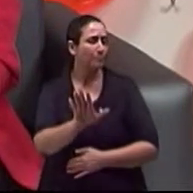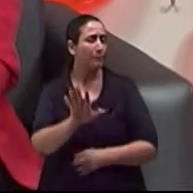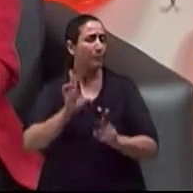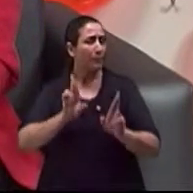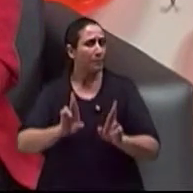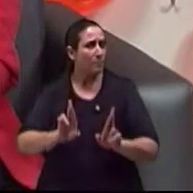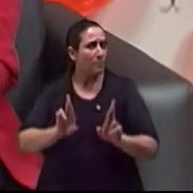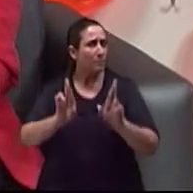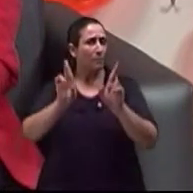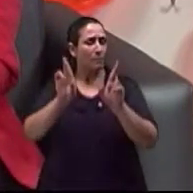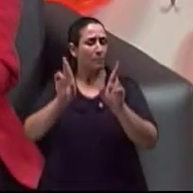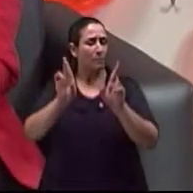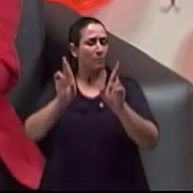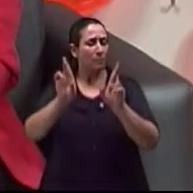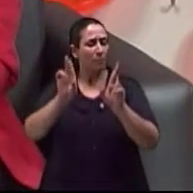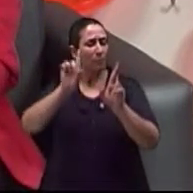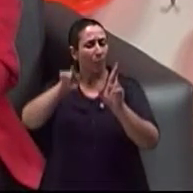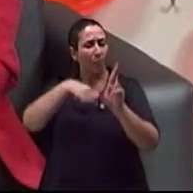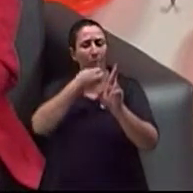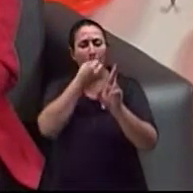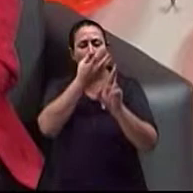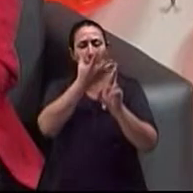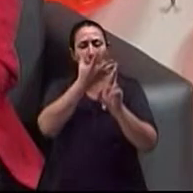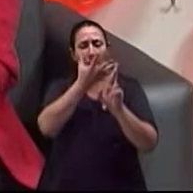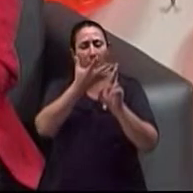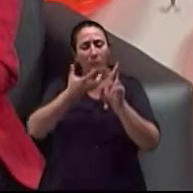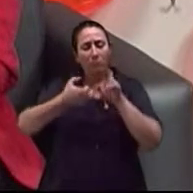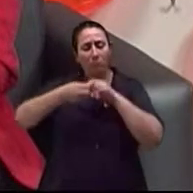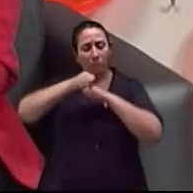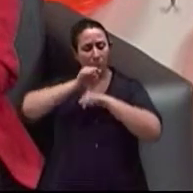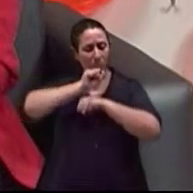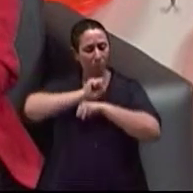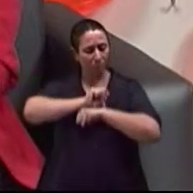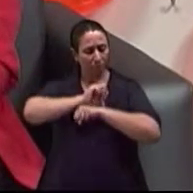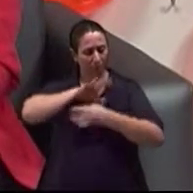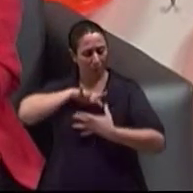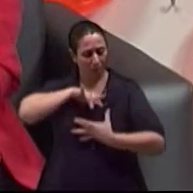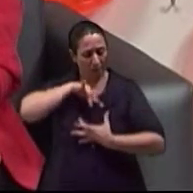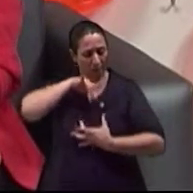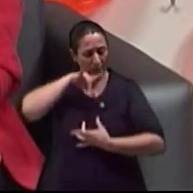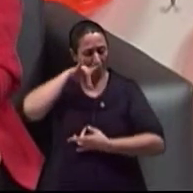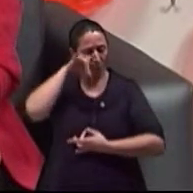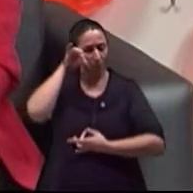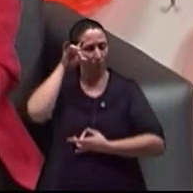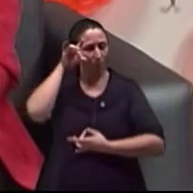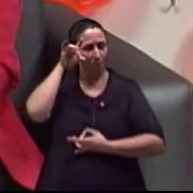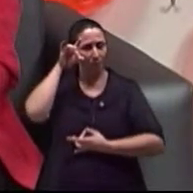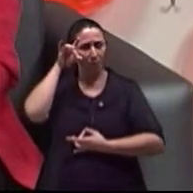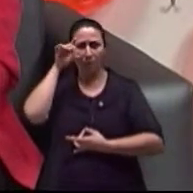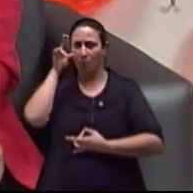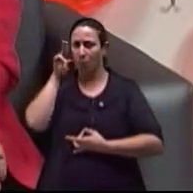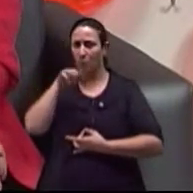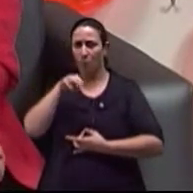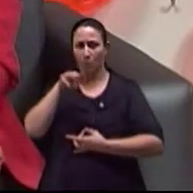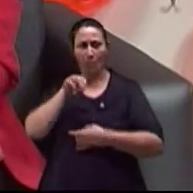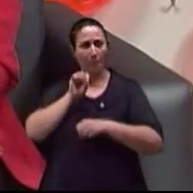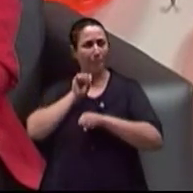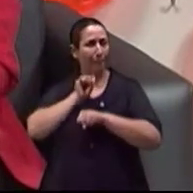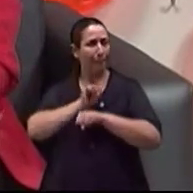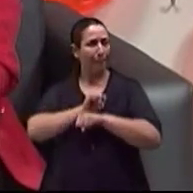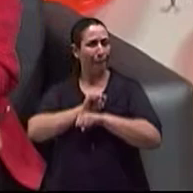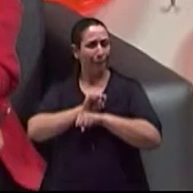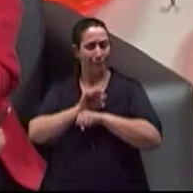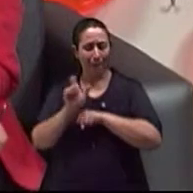que pousa na alma e canta melodias sem as palavras e nunca para Lindas